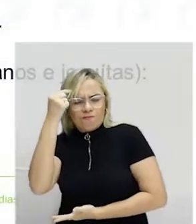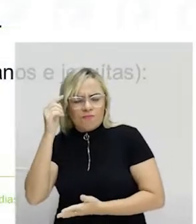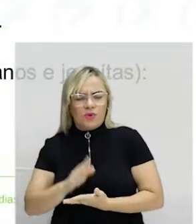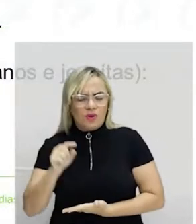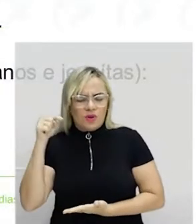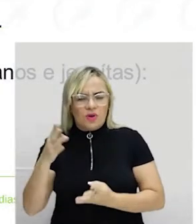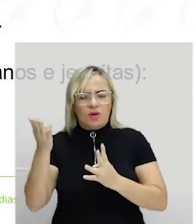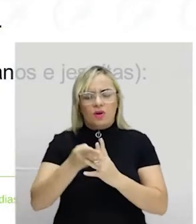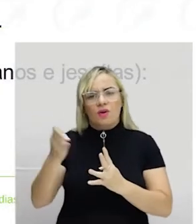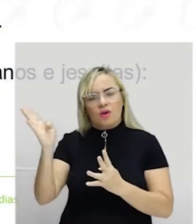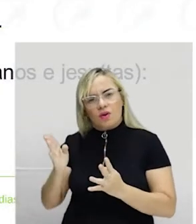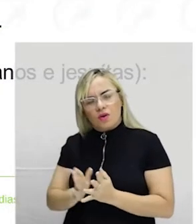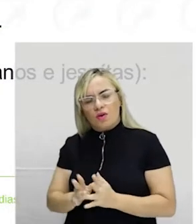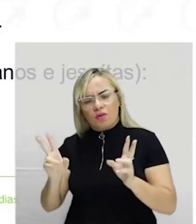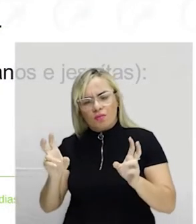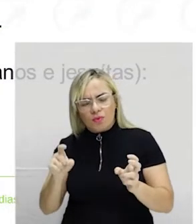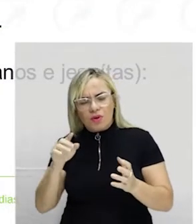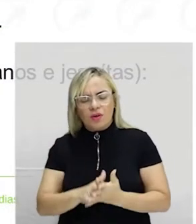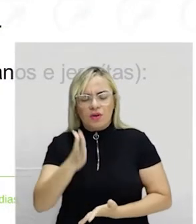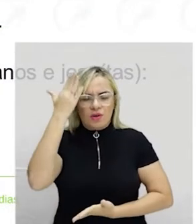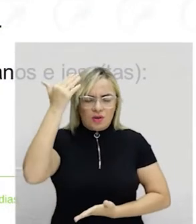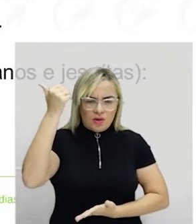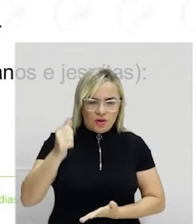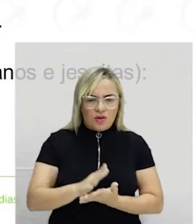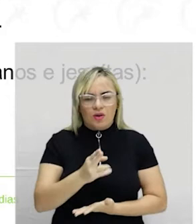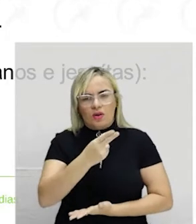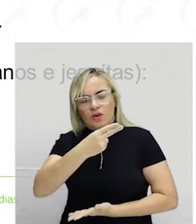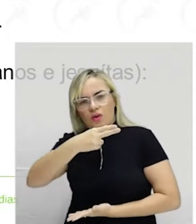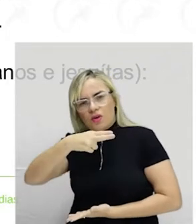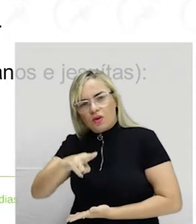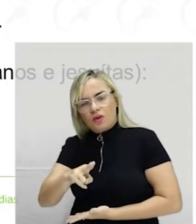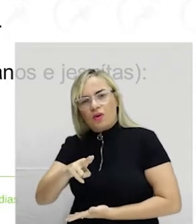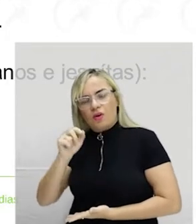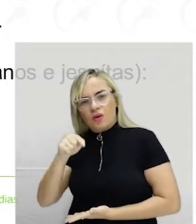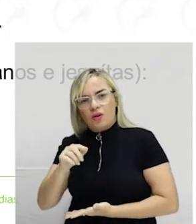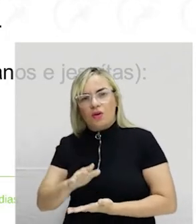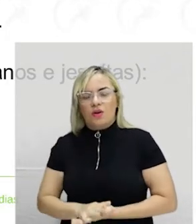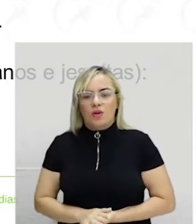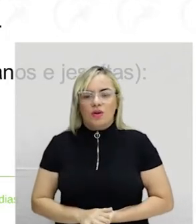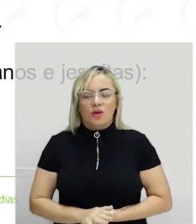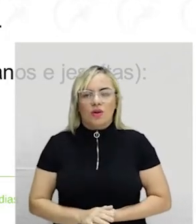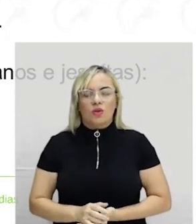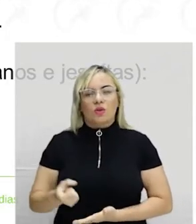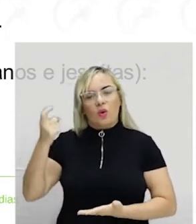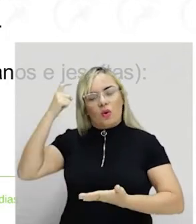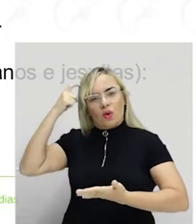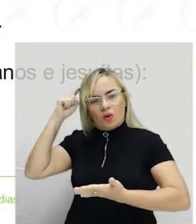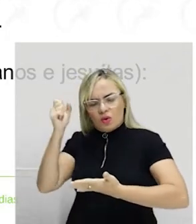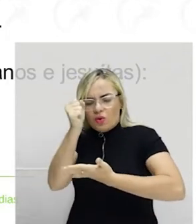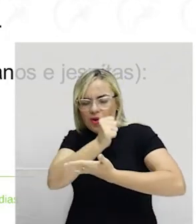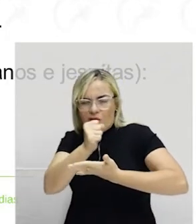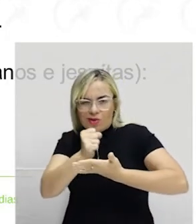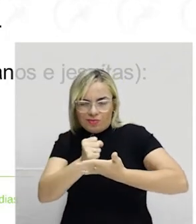nome que é bem pertinente, vocês conhecem pelo pseudônimo, pseudônimo, quase não sai, o apelido de Aleijadinho. Quem foi